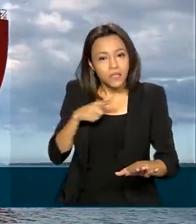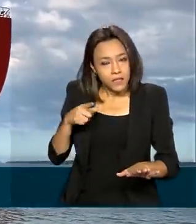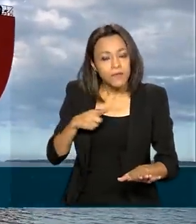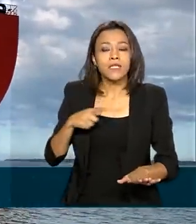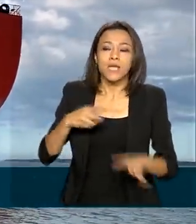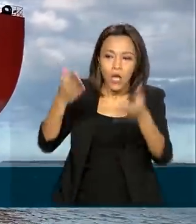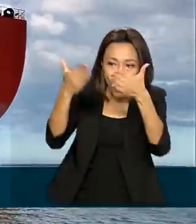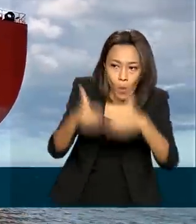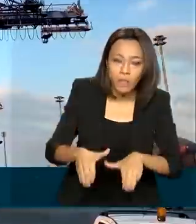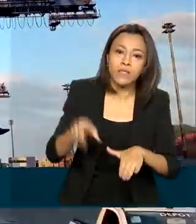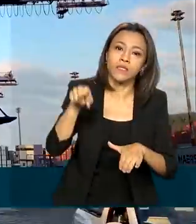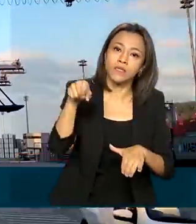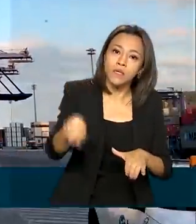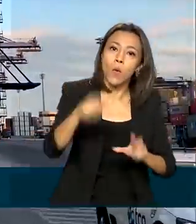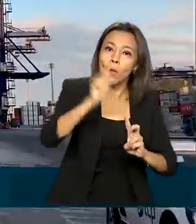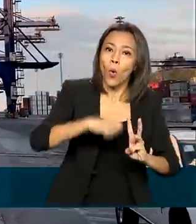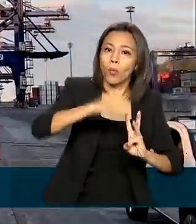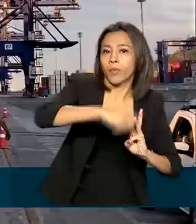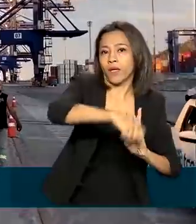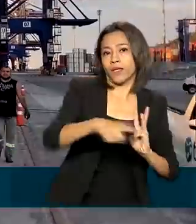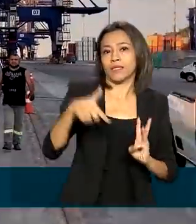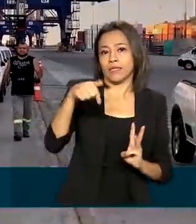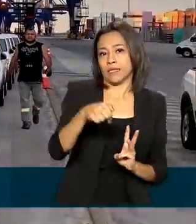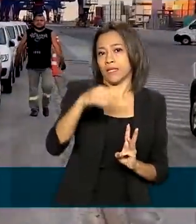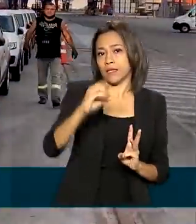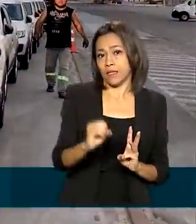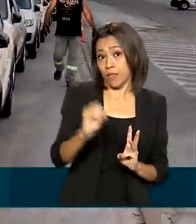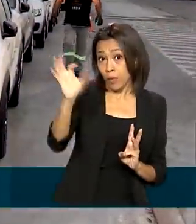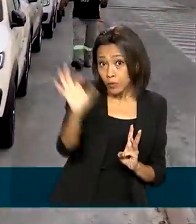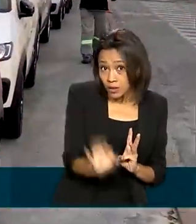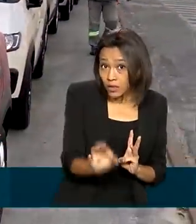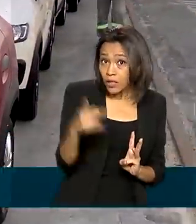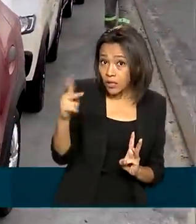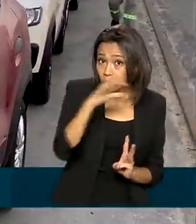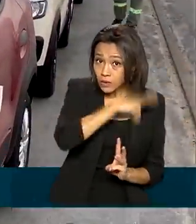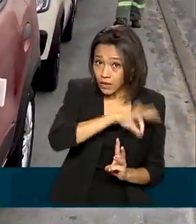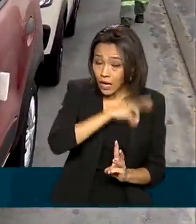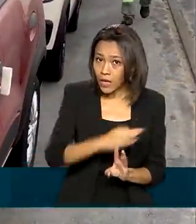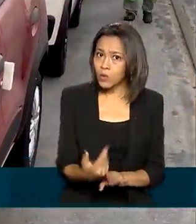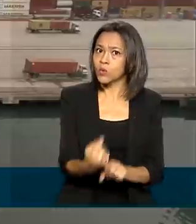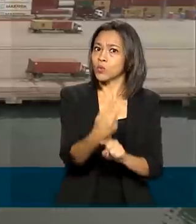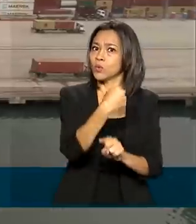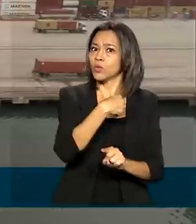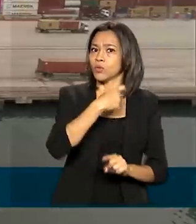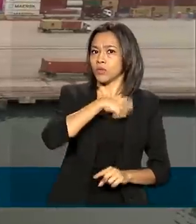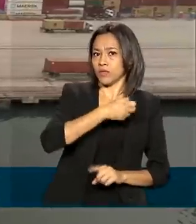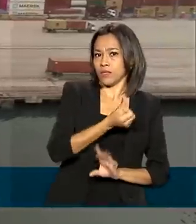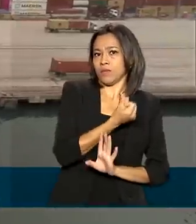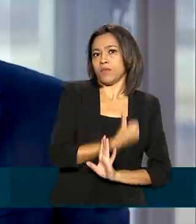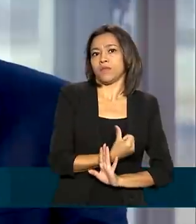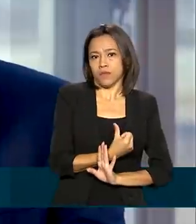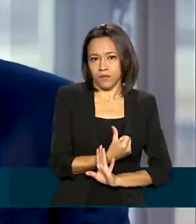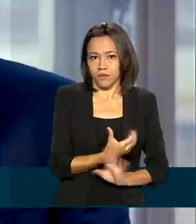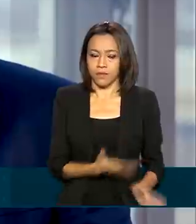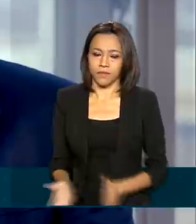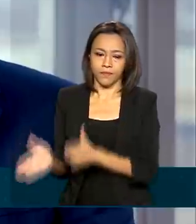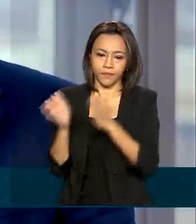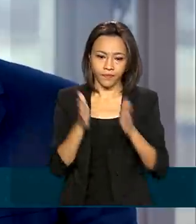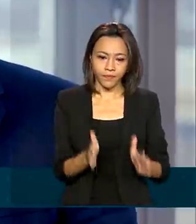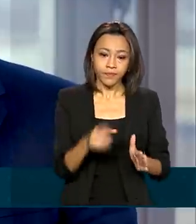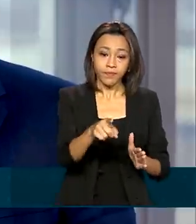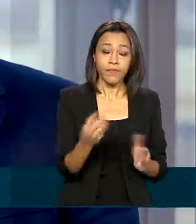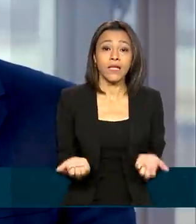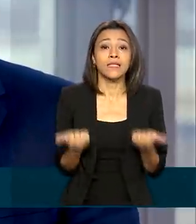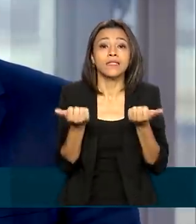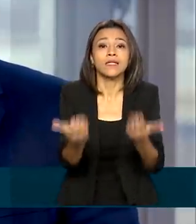por mês de 70% da média salarial dos últimos seis meses. Trazendo mais